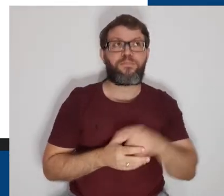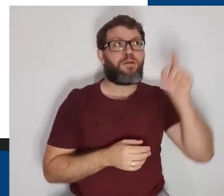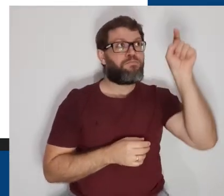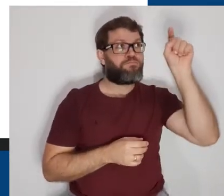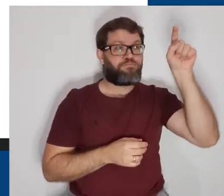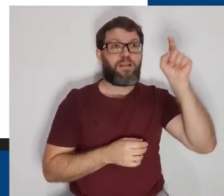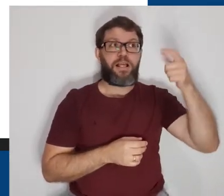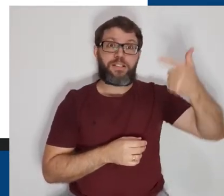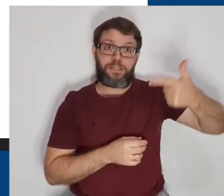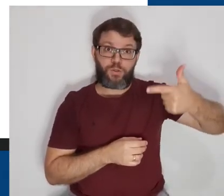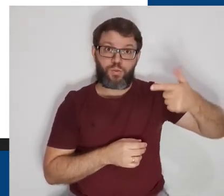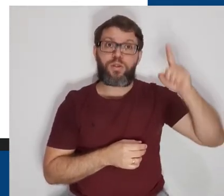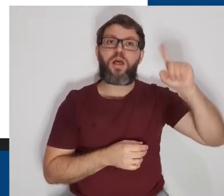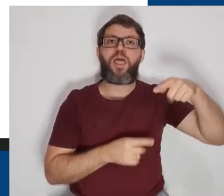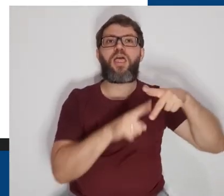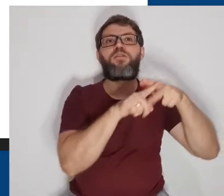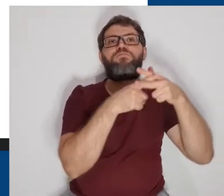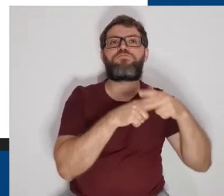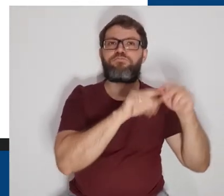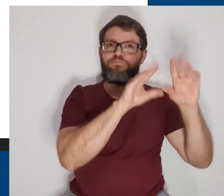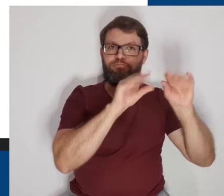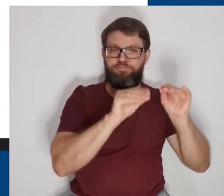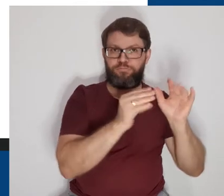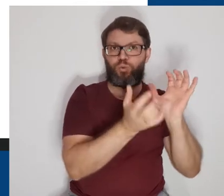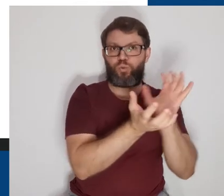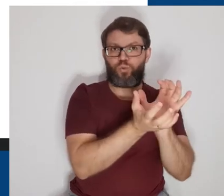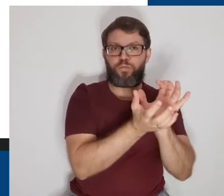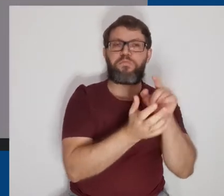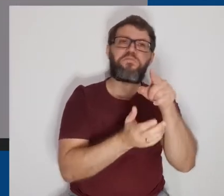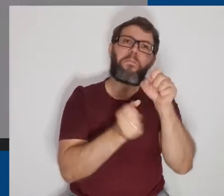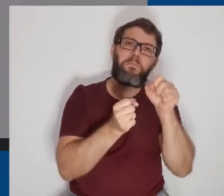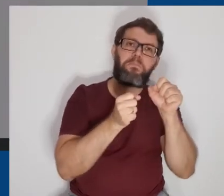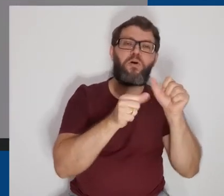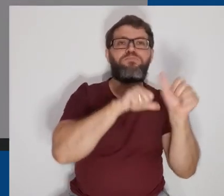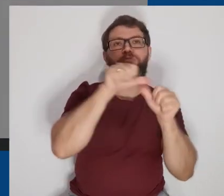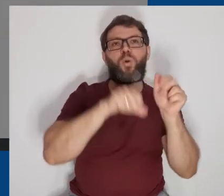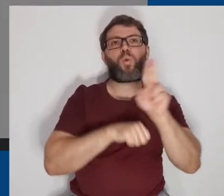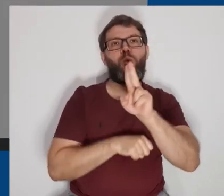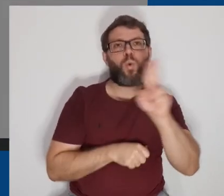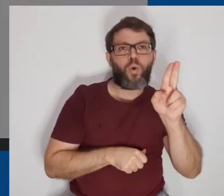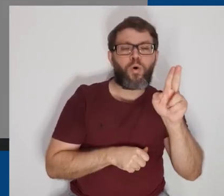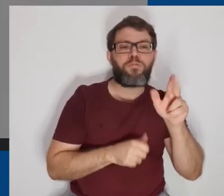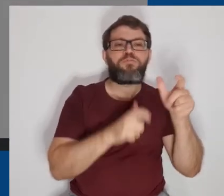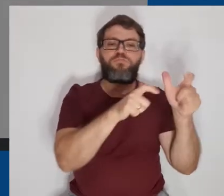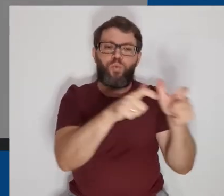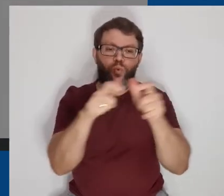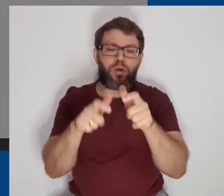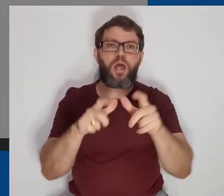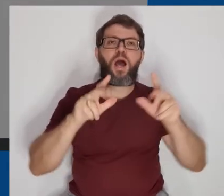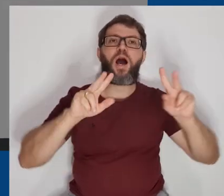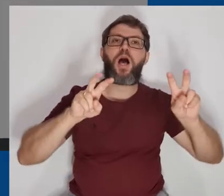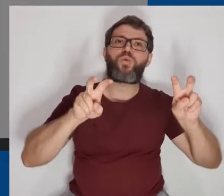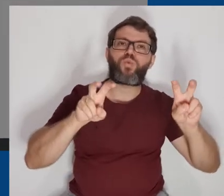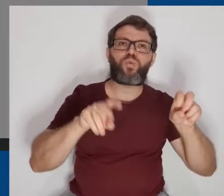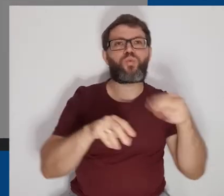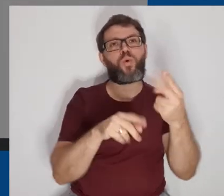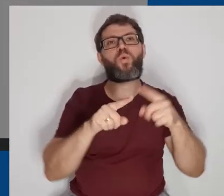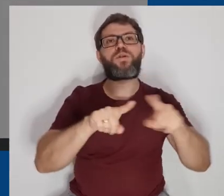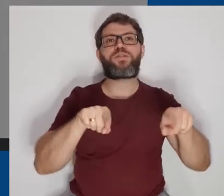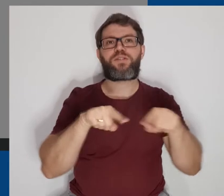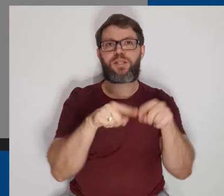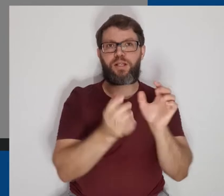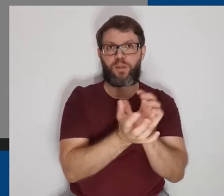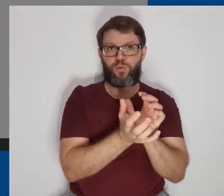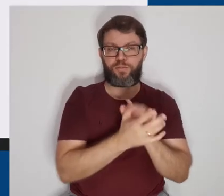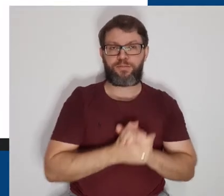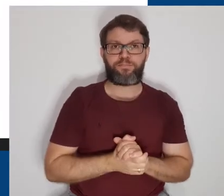a de editar a sua turma. Nessa janela, você pode alterar o nome, a sessão, o assunto ou a sala dessa turma.